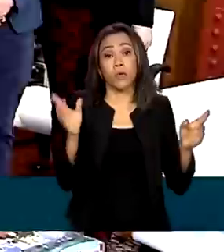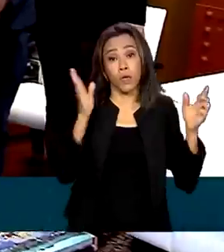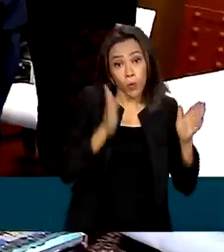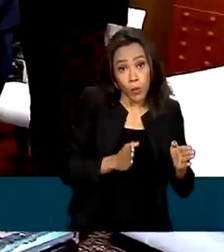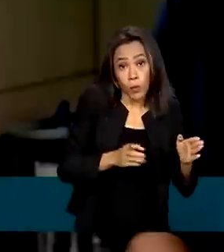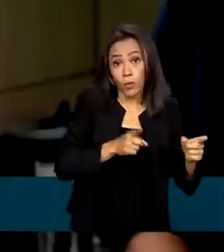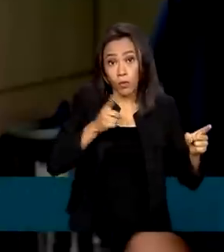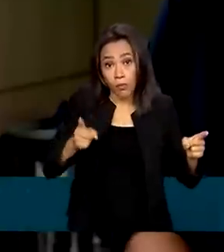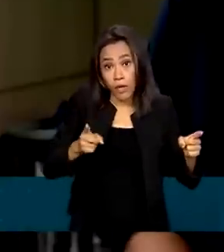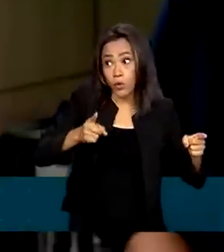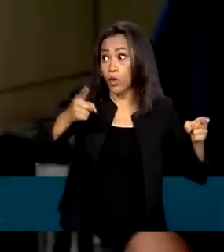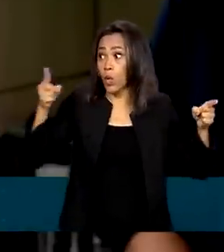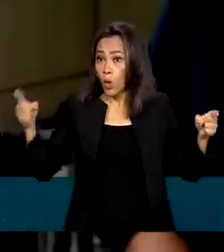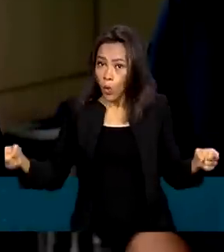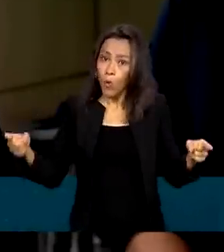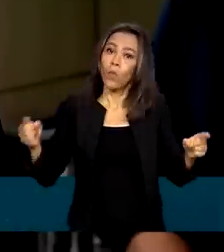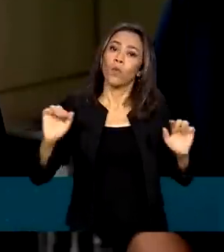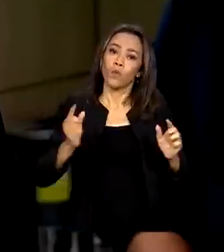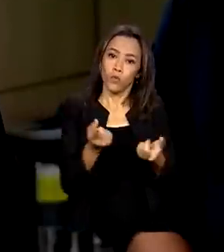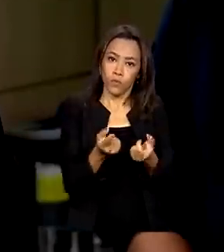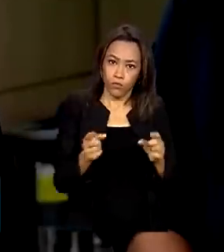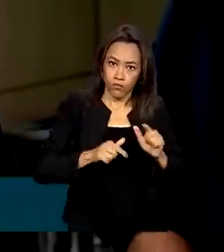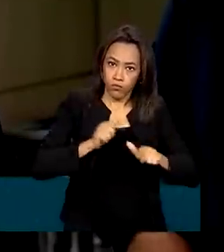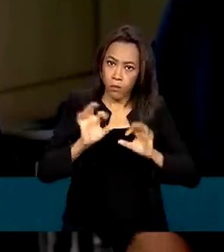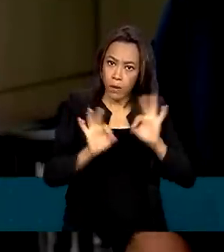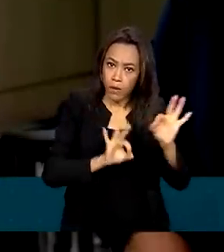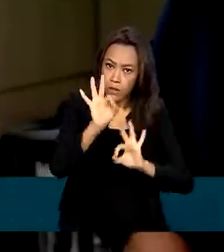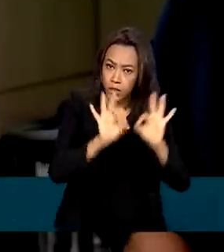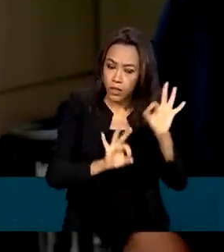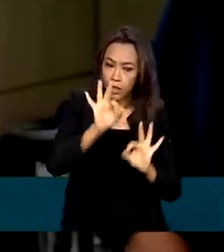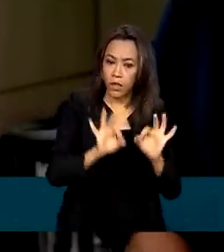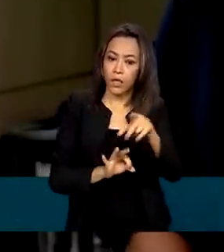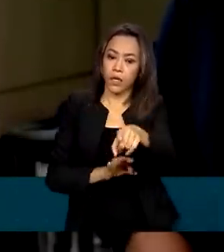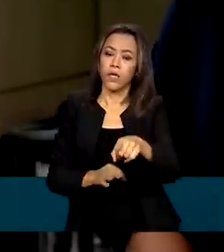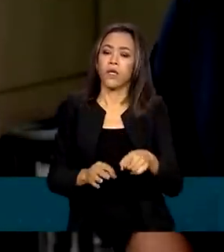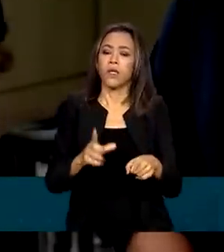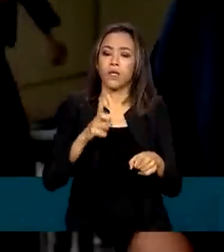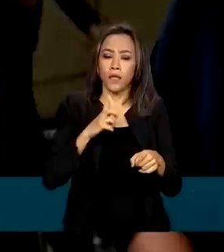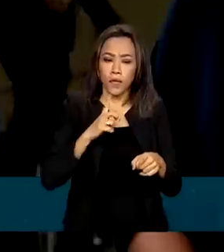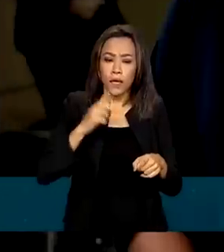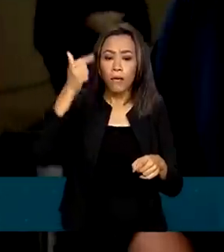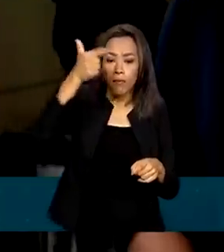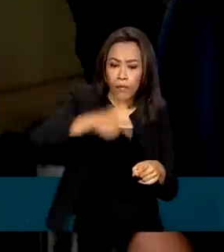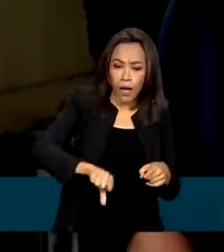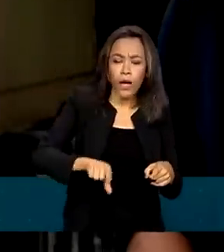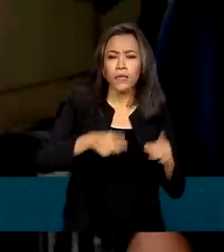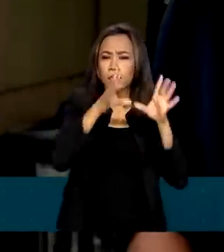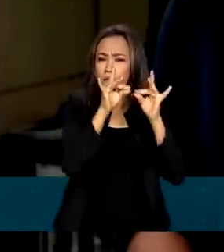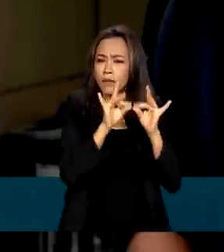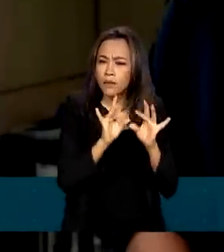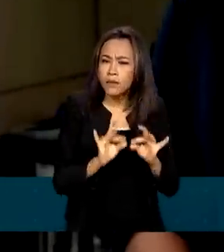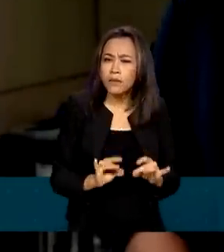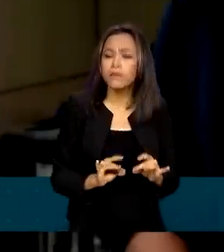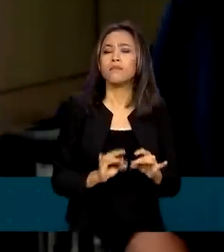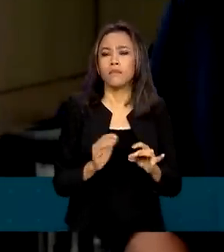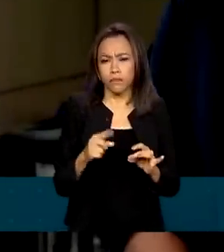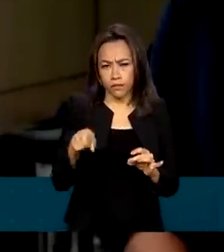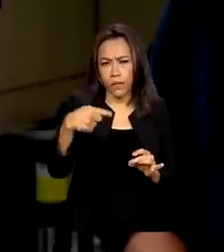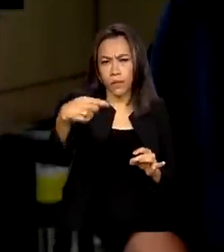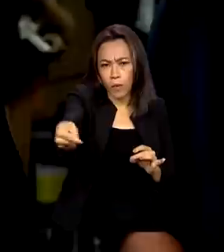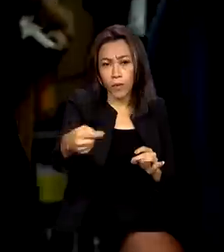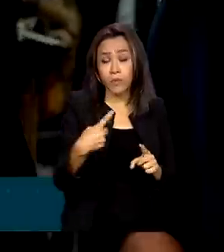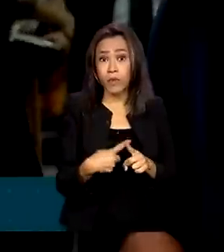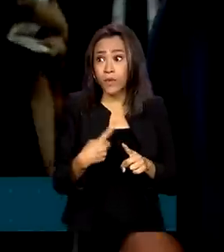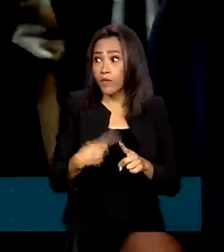longo prazo. Esse relatório ainda tem, assim, vai ter mais, vai ser mais a melhor apurado, mais afinado, né, devido ao